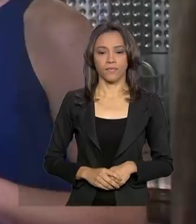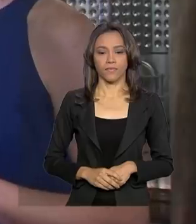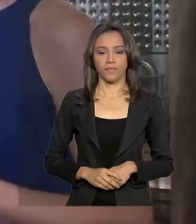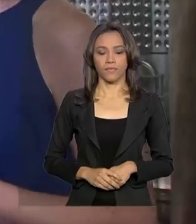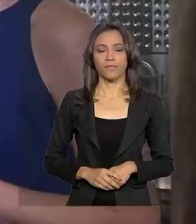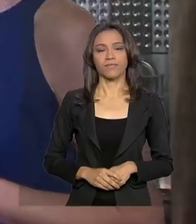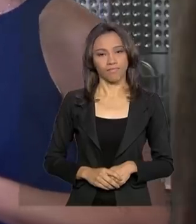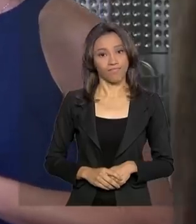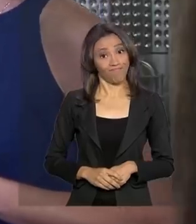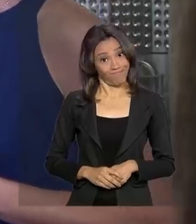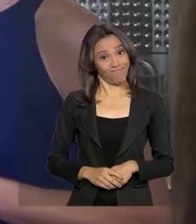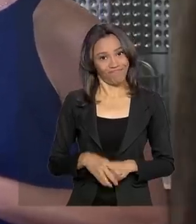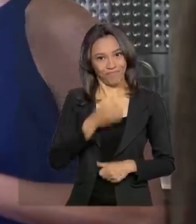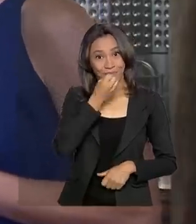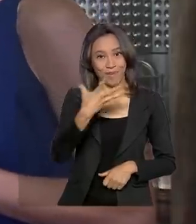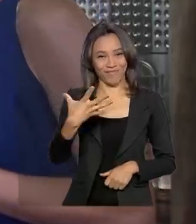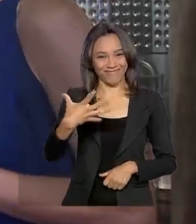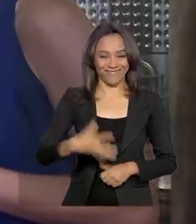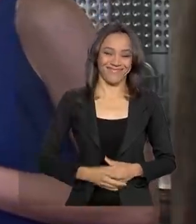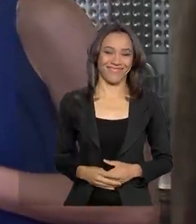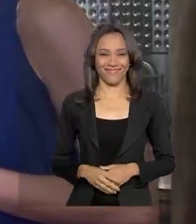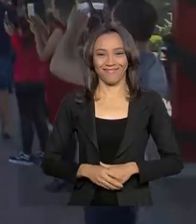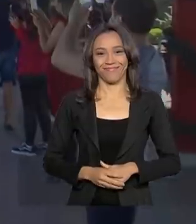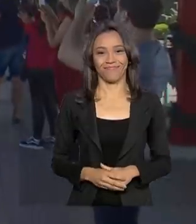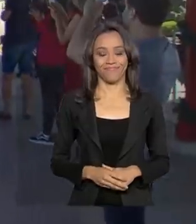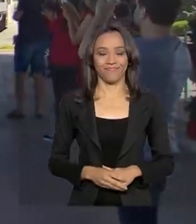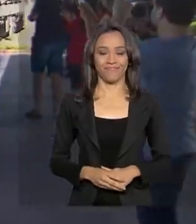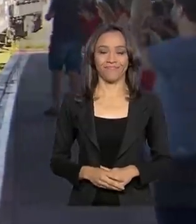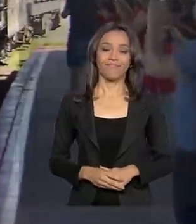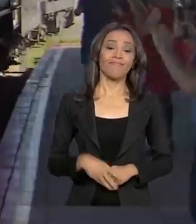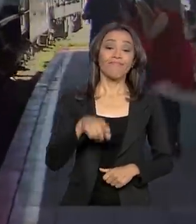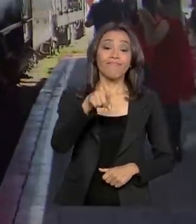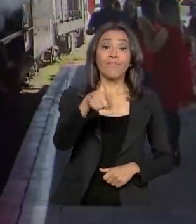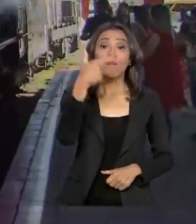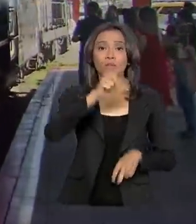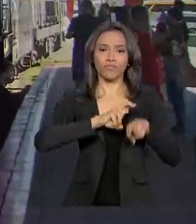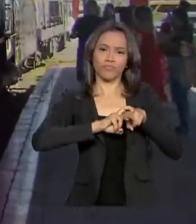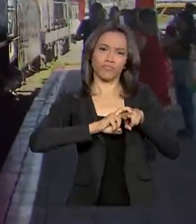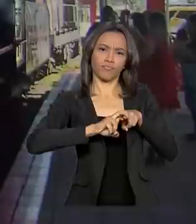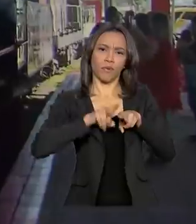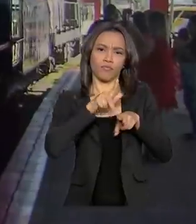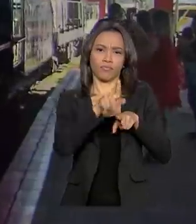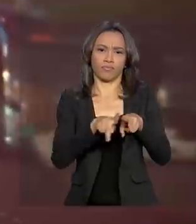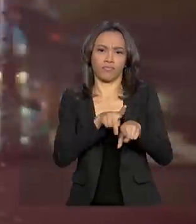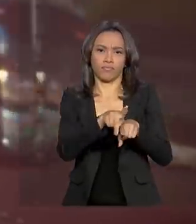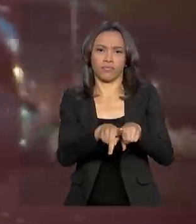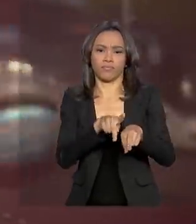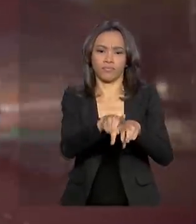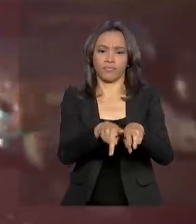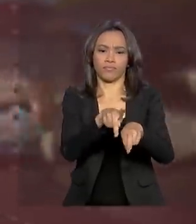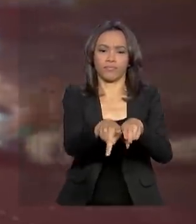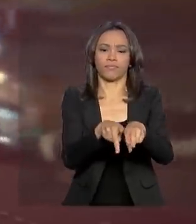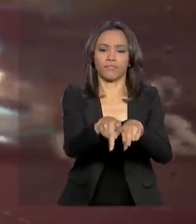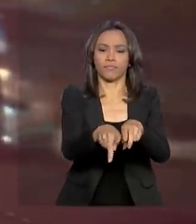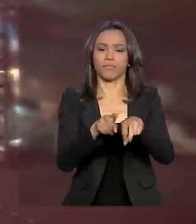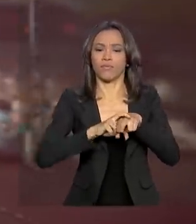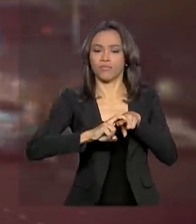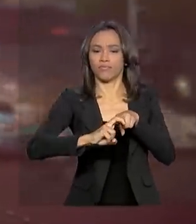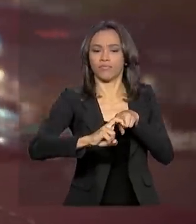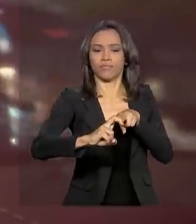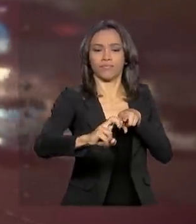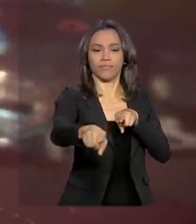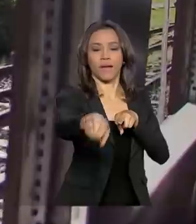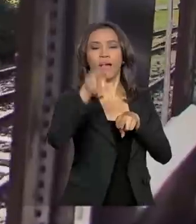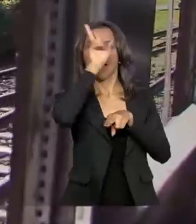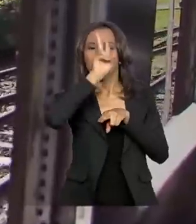Muito bom. Gostou. A Maria Fumaça resgata a antiga tradição do deslocamento pela Via Férrea,